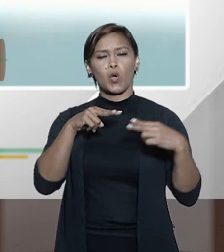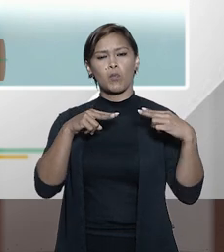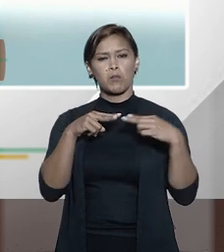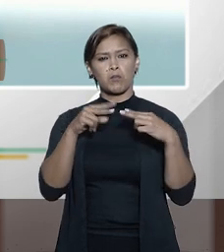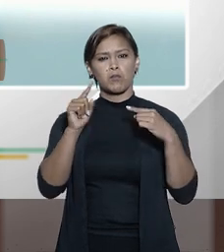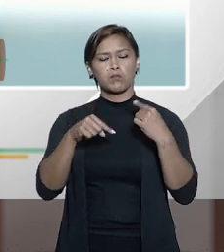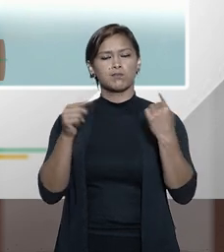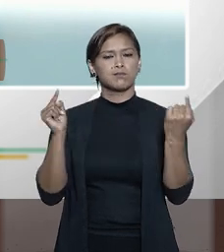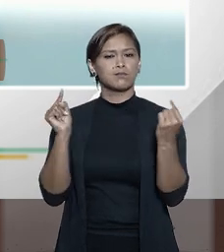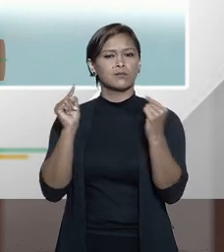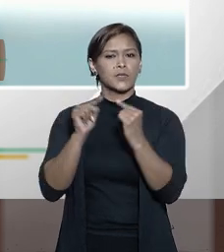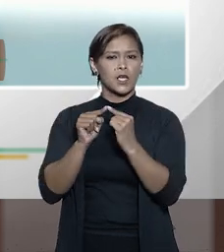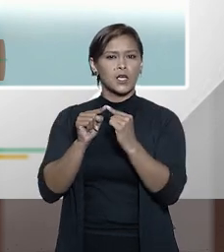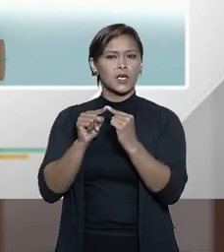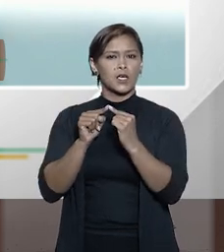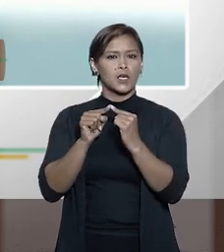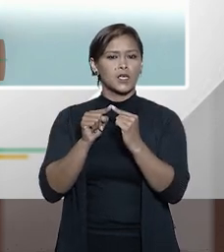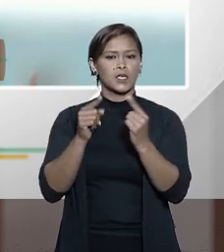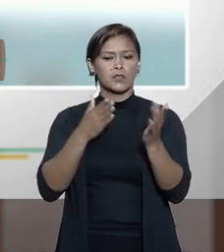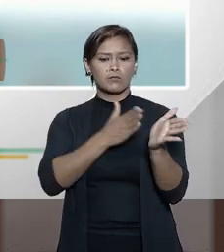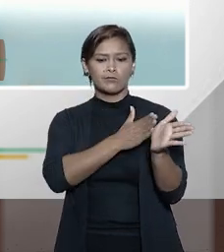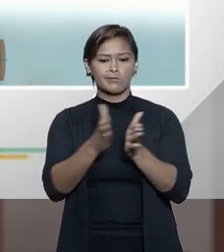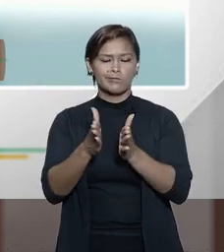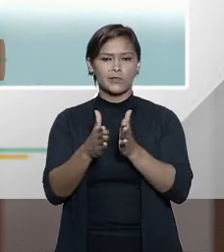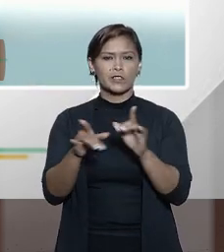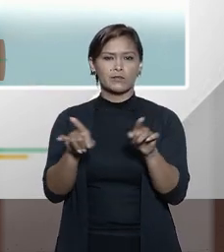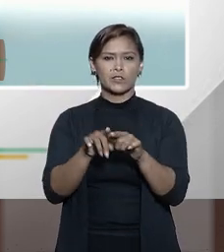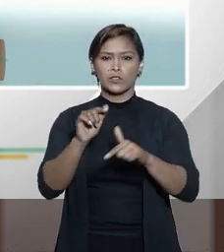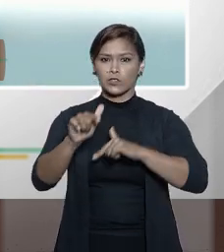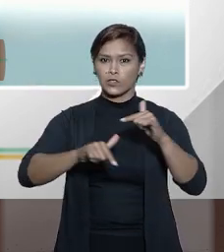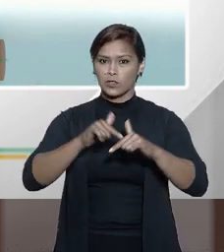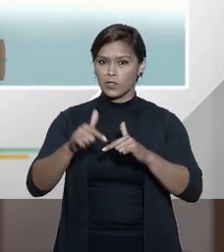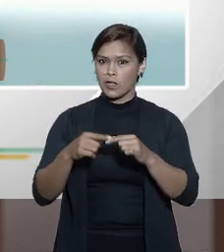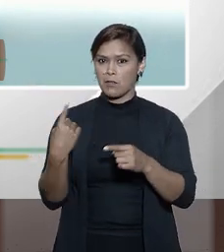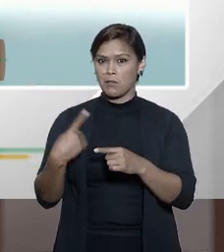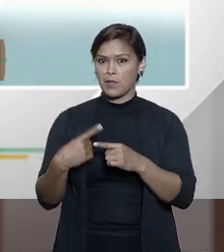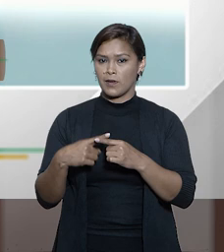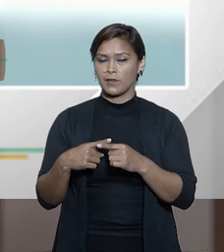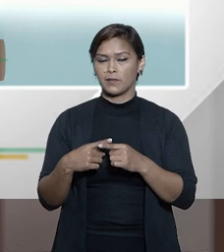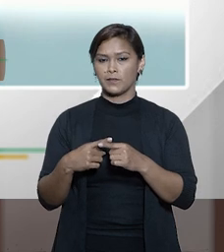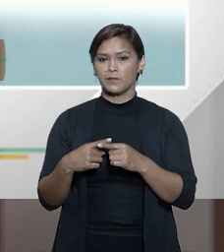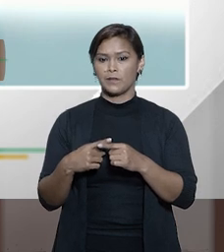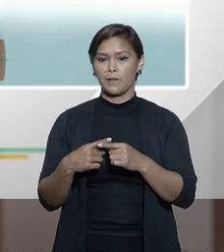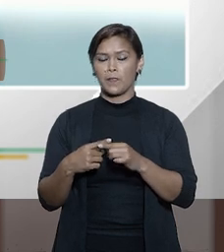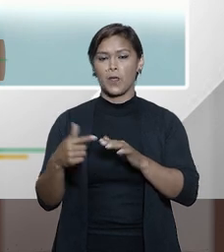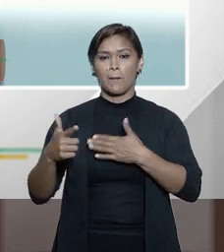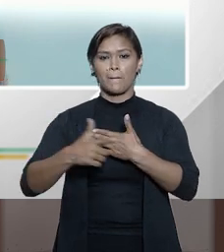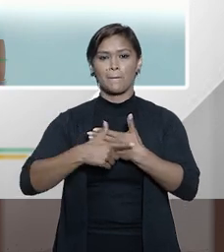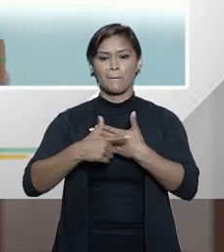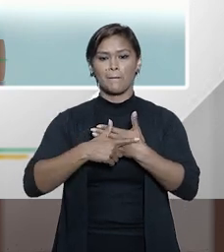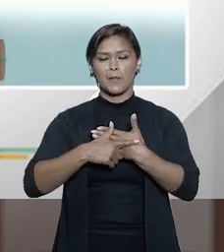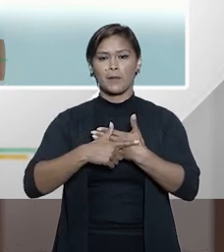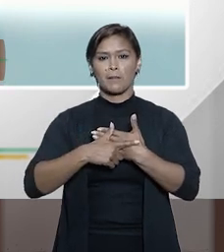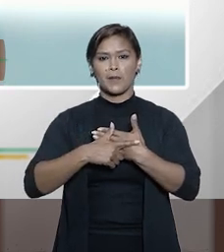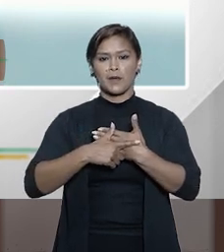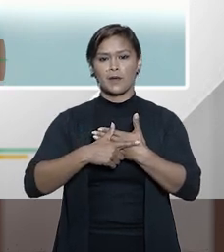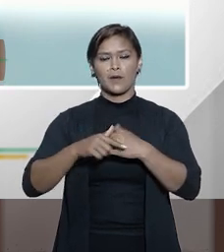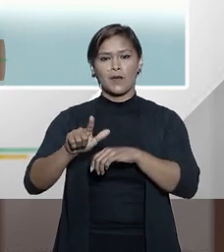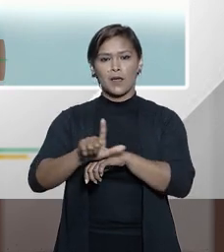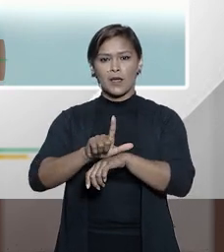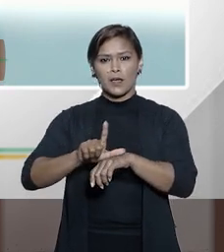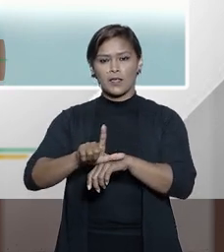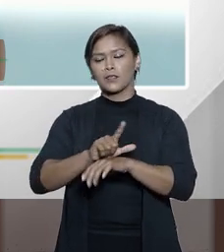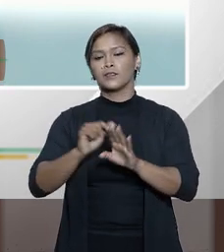que desvio de função, né? O papel legislativo